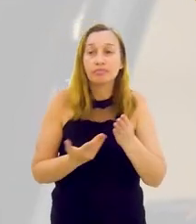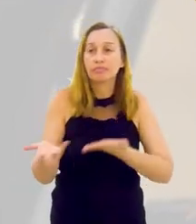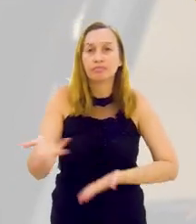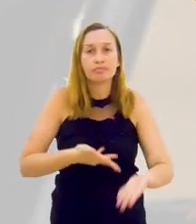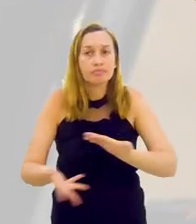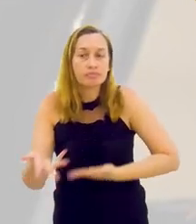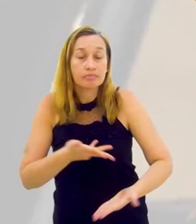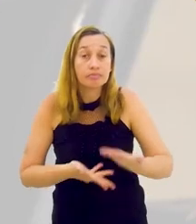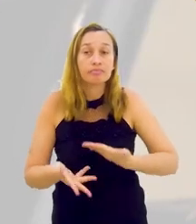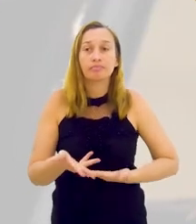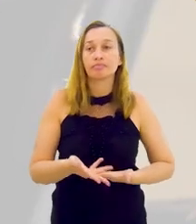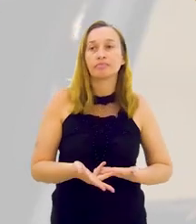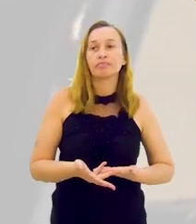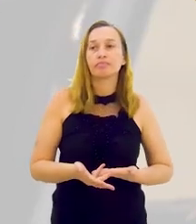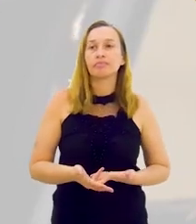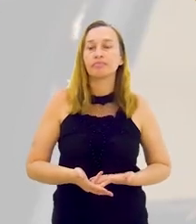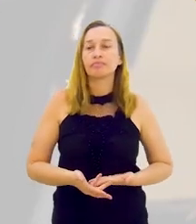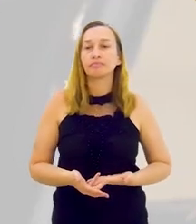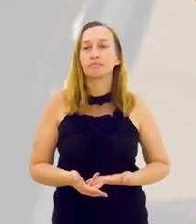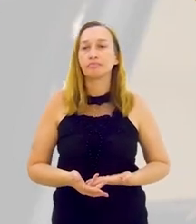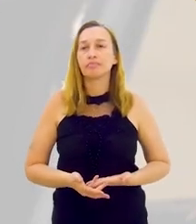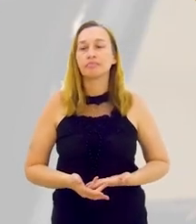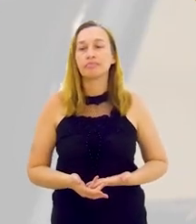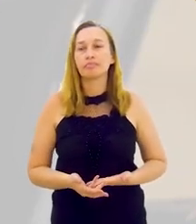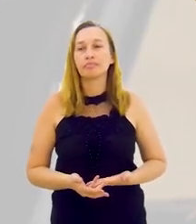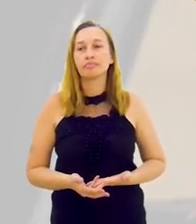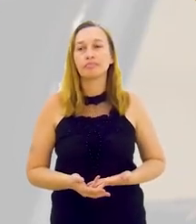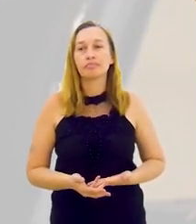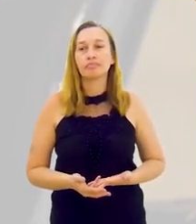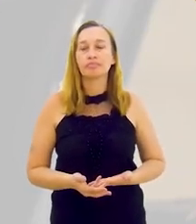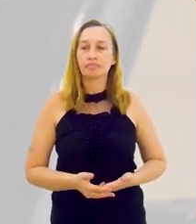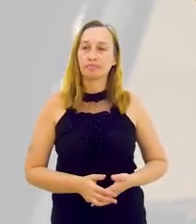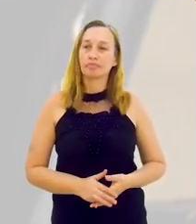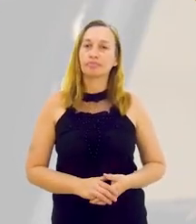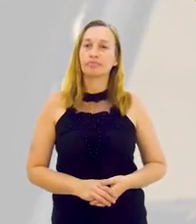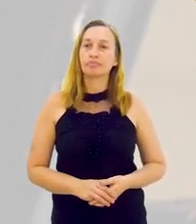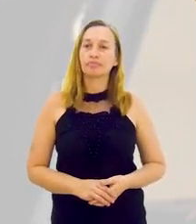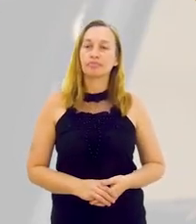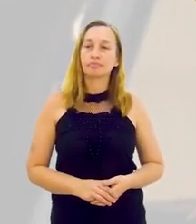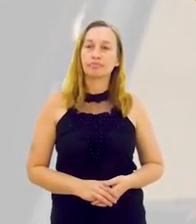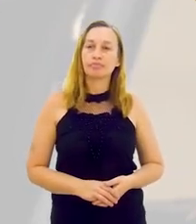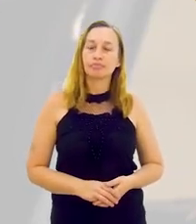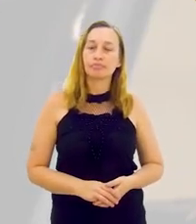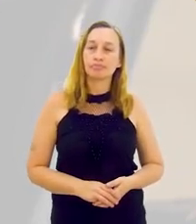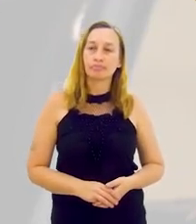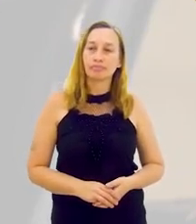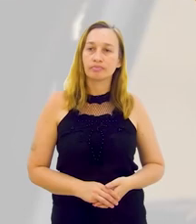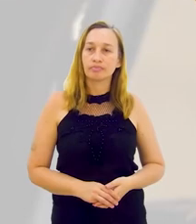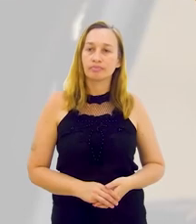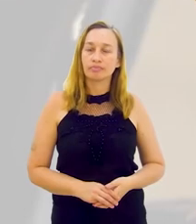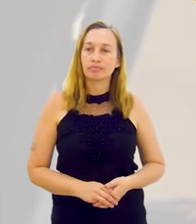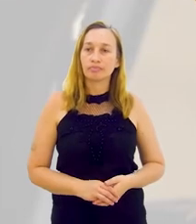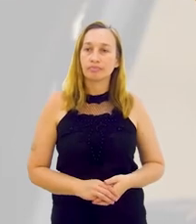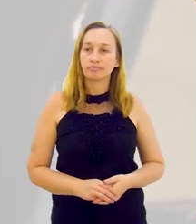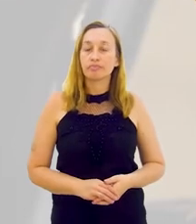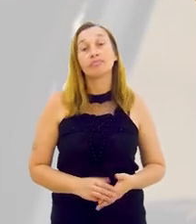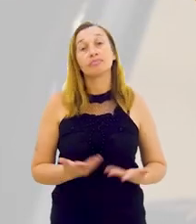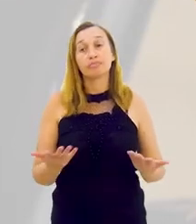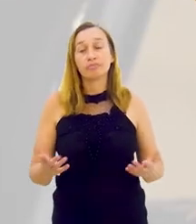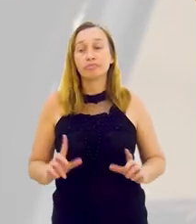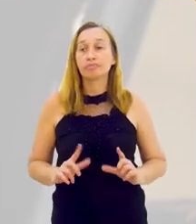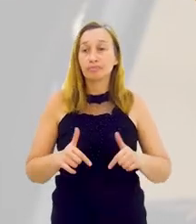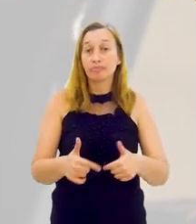acompanhar, criar indicadores, metas compartilhadas, metas intermediárias e finalistas, rodar o